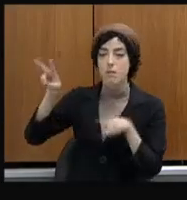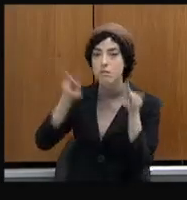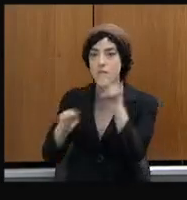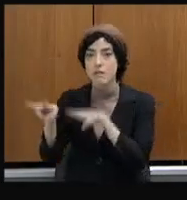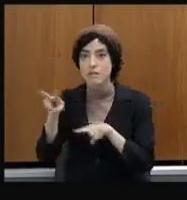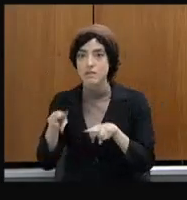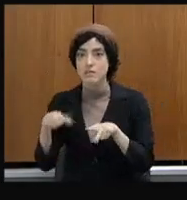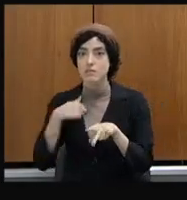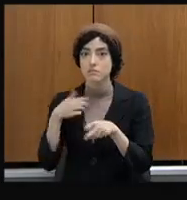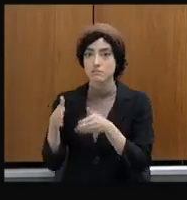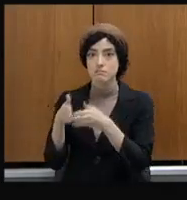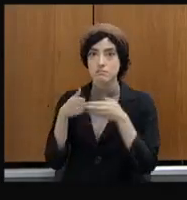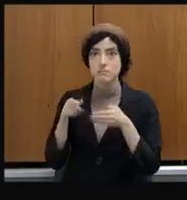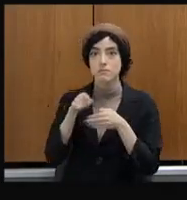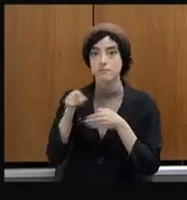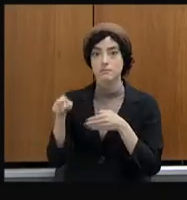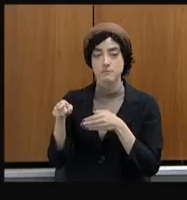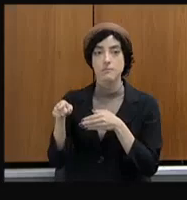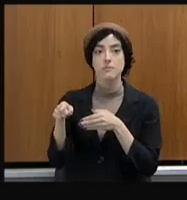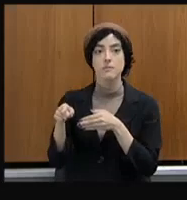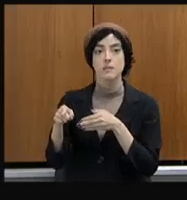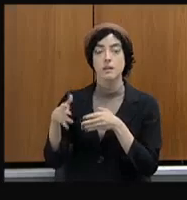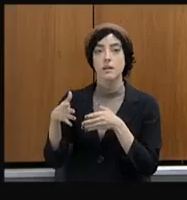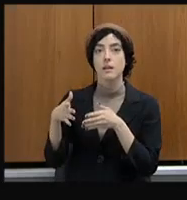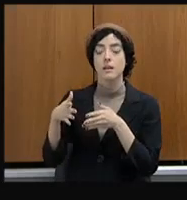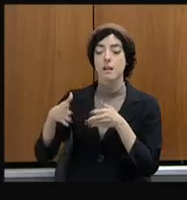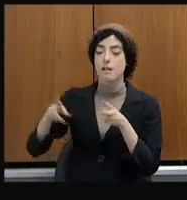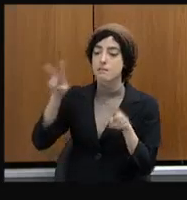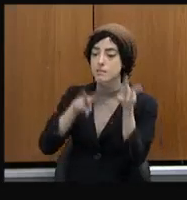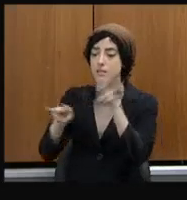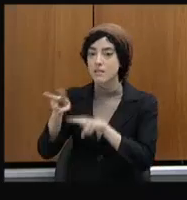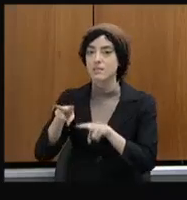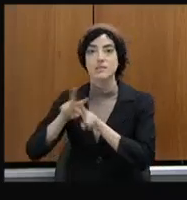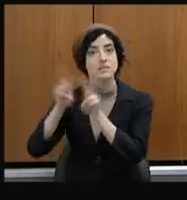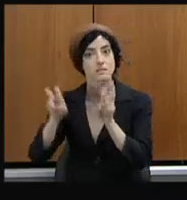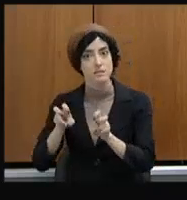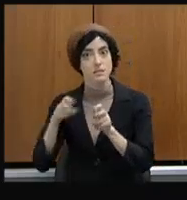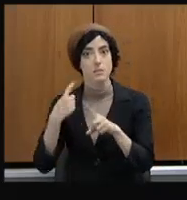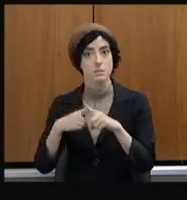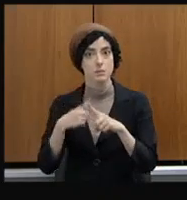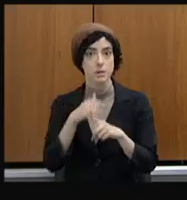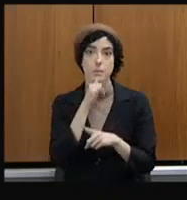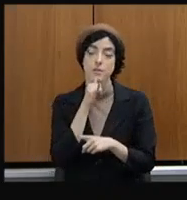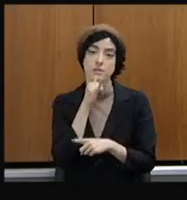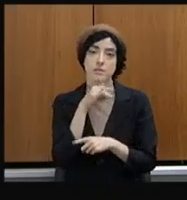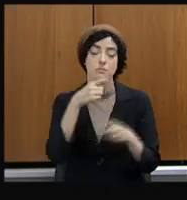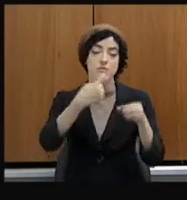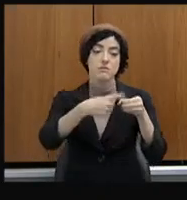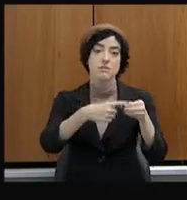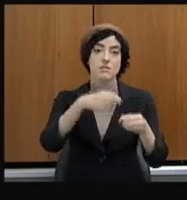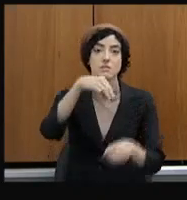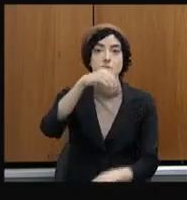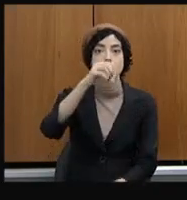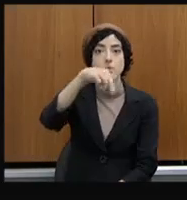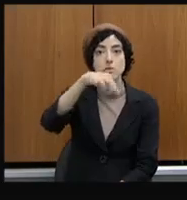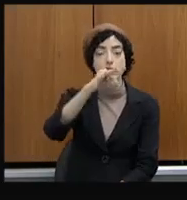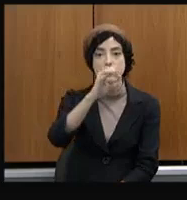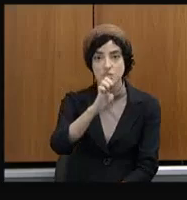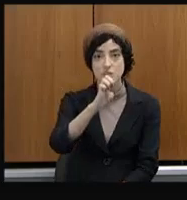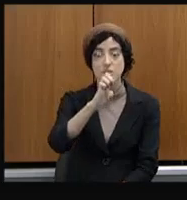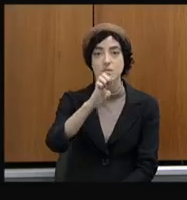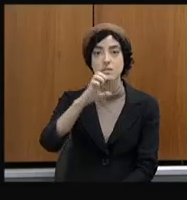todas as comarcas, como eu disse, em Monte Carmelo, por exemplo, o policial da PM e